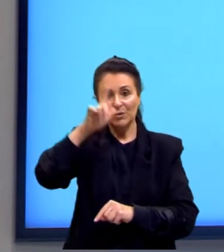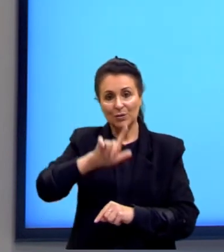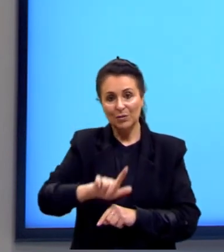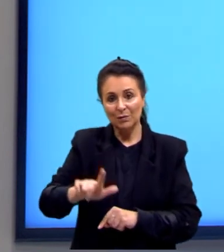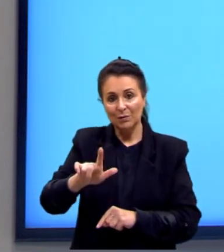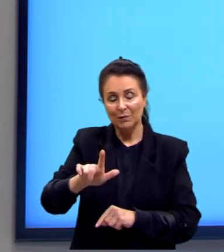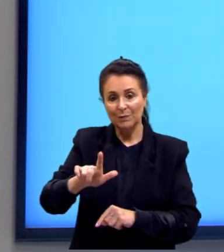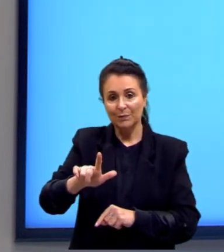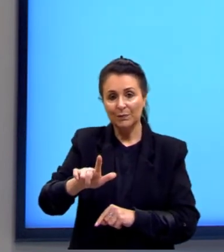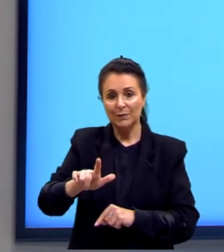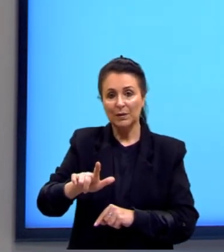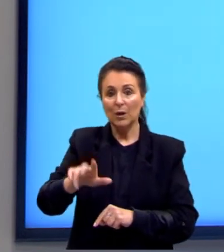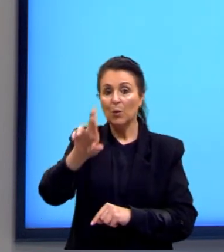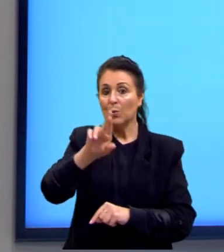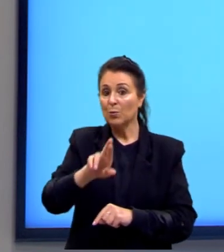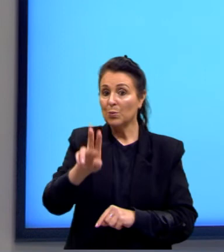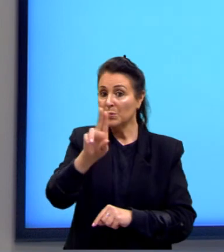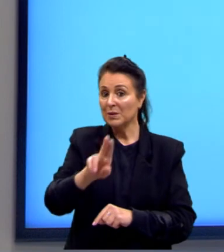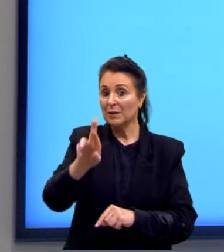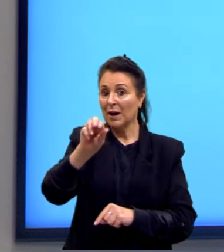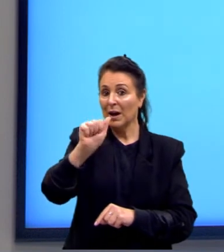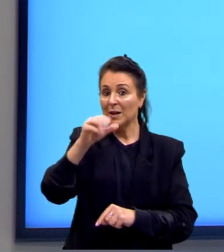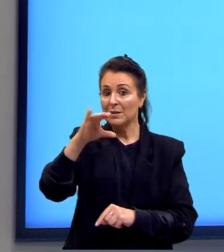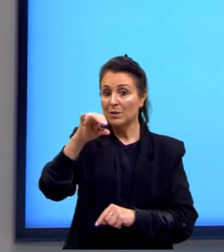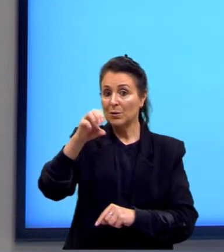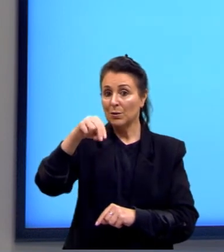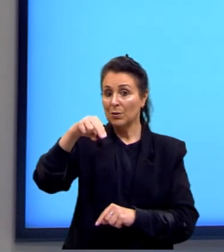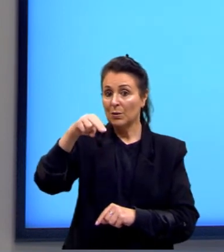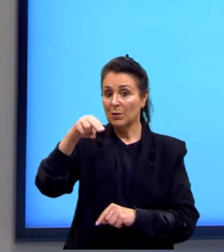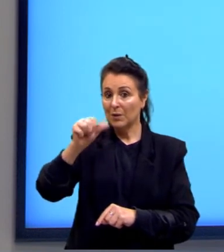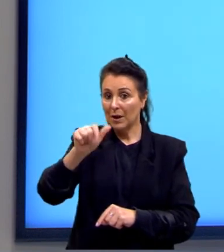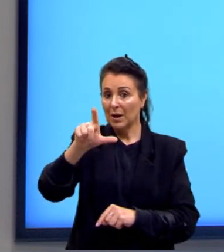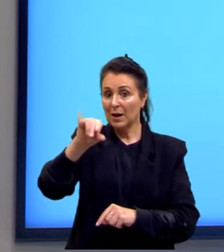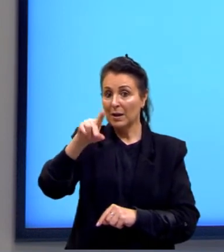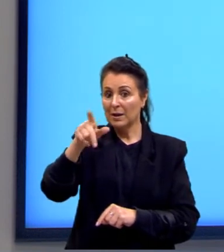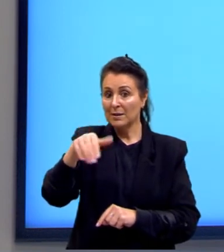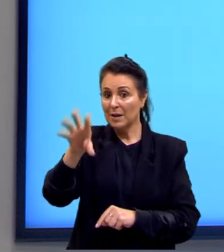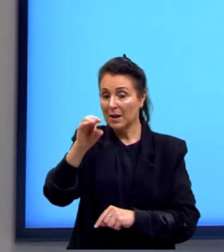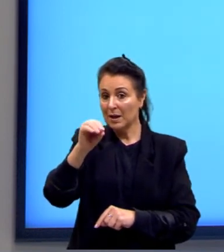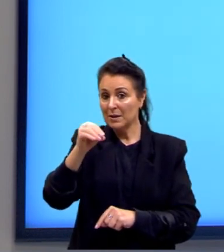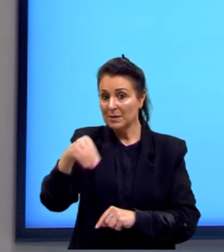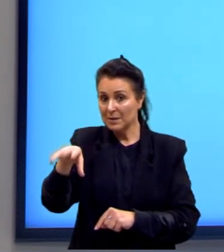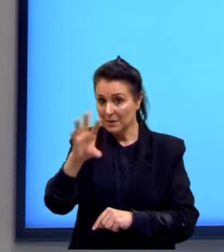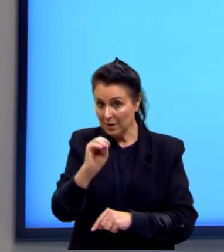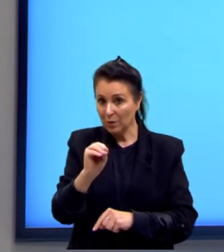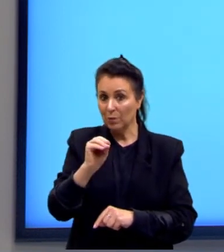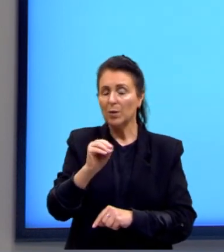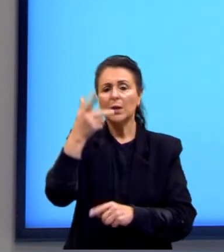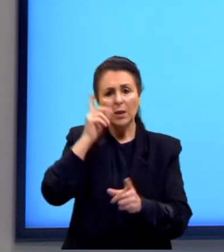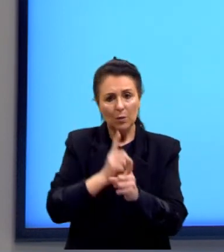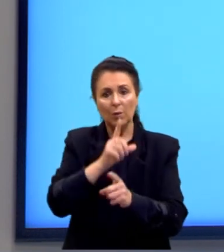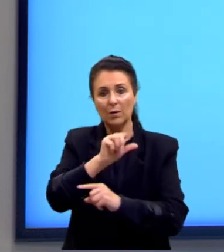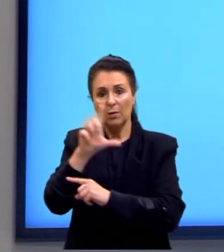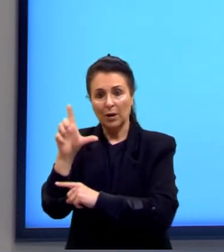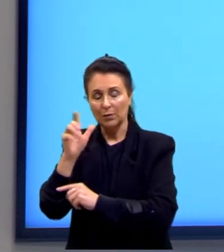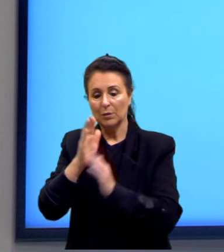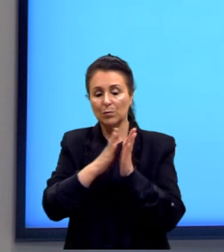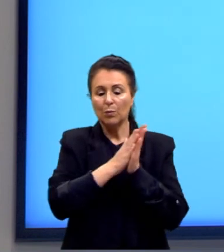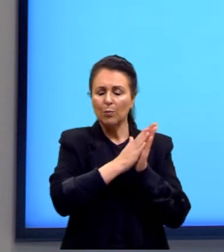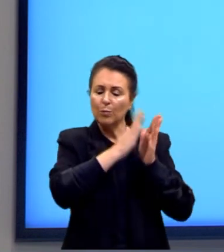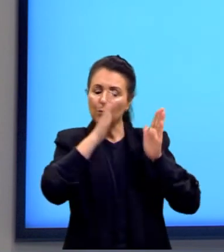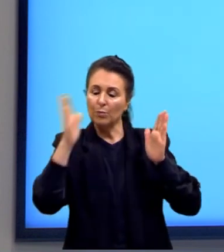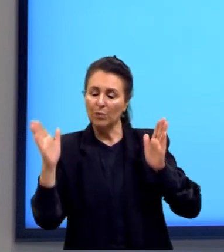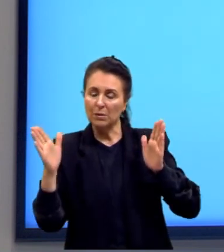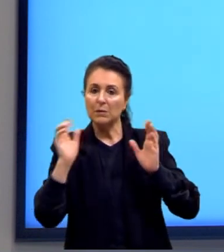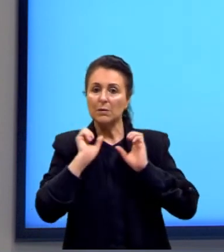a racionalização e chegaríamos no mesmo valor para o lado. São processos, então, que